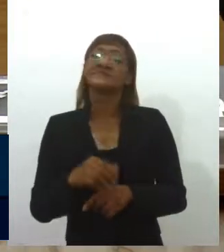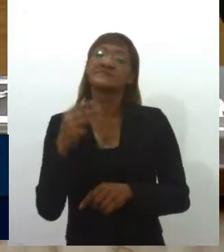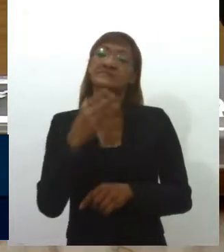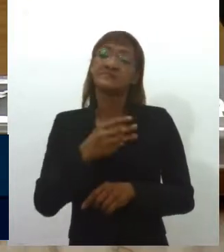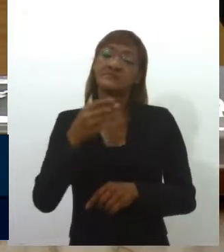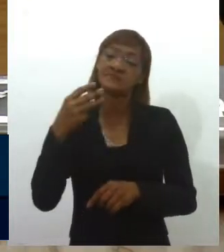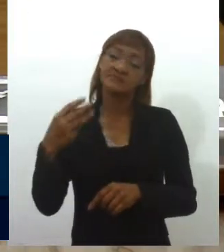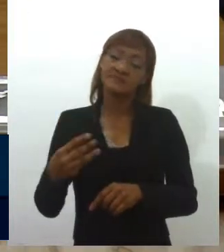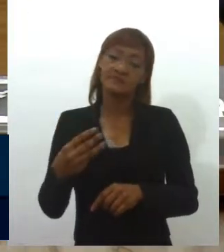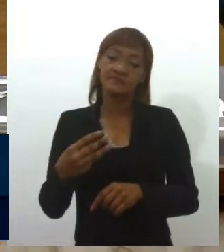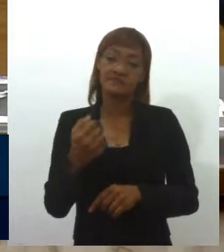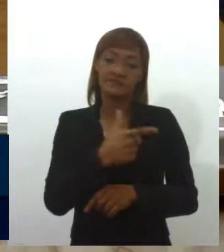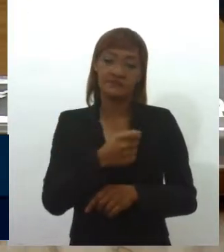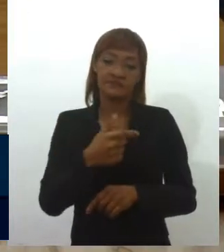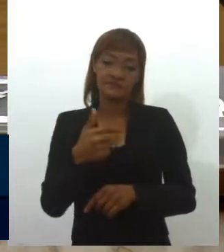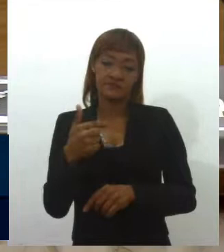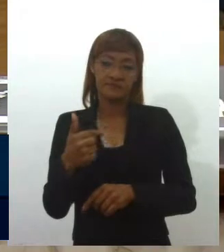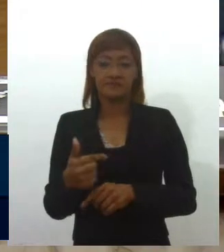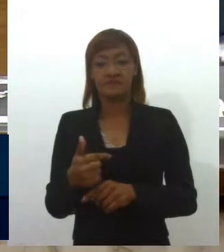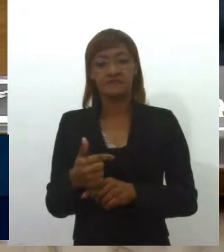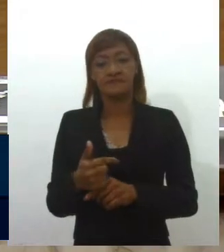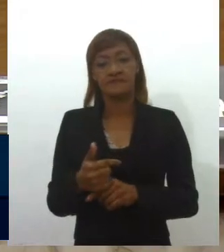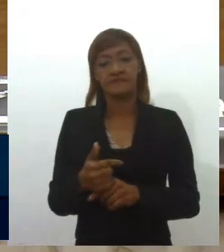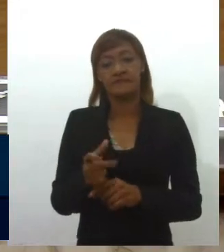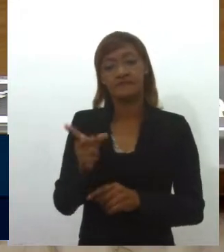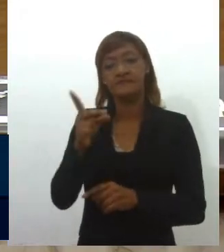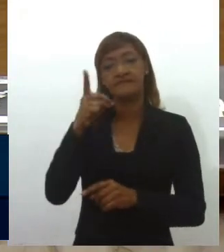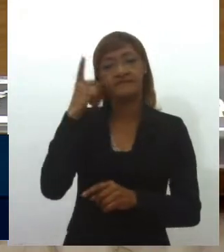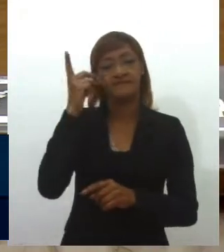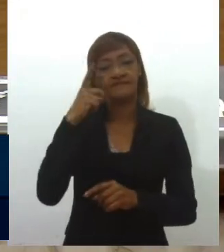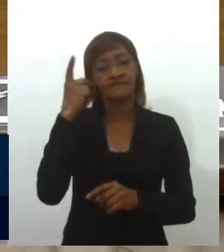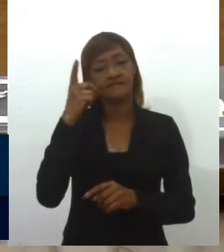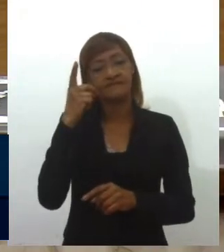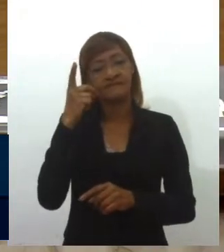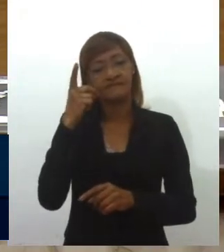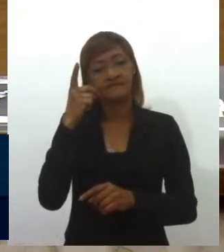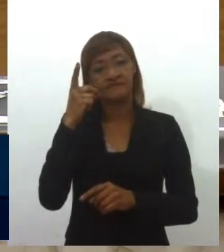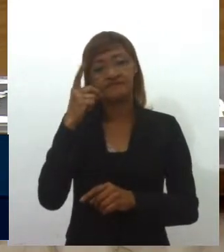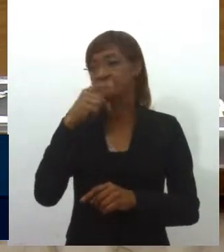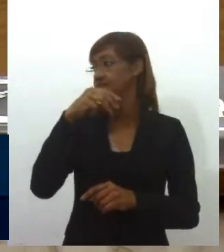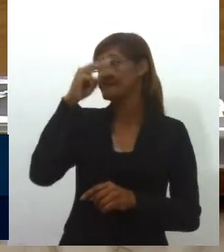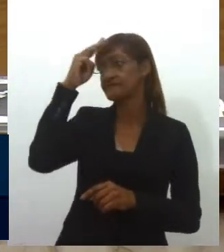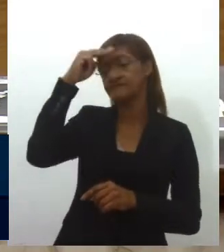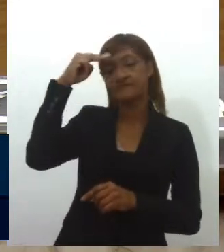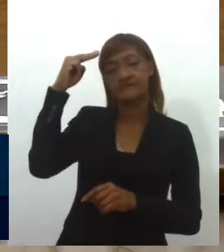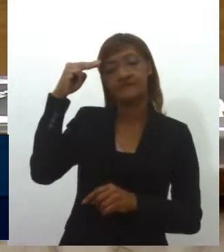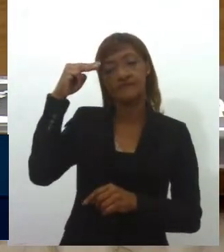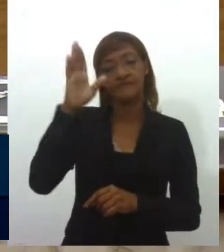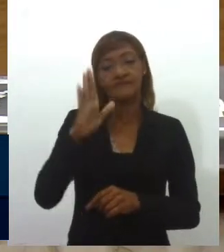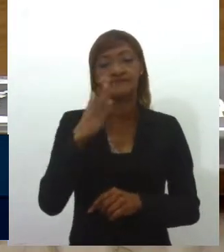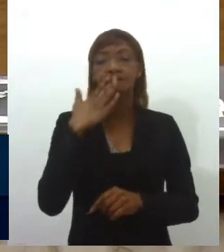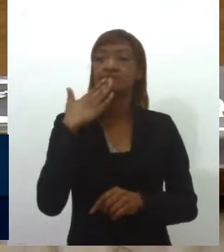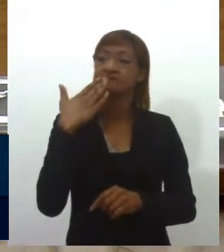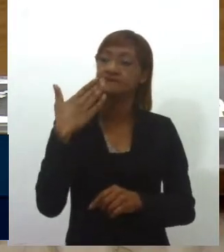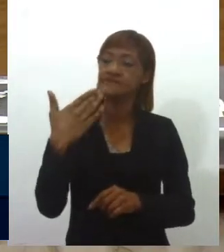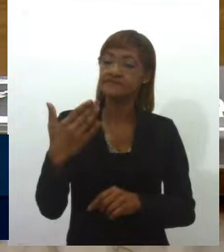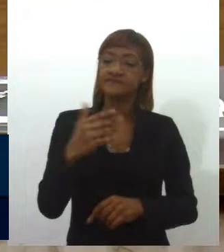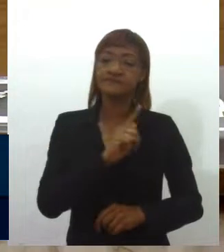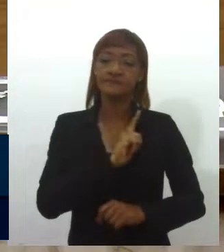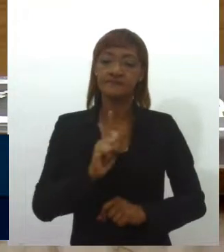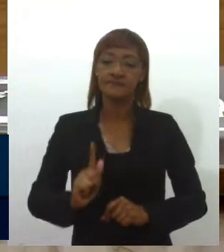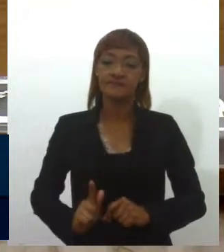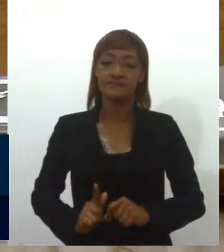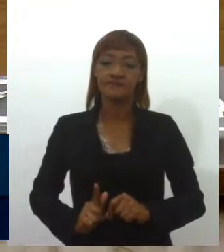-2022, de autoria da deputada Maria Mendonça. Solicita ao excelentíssimo governador